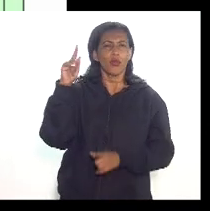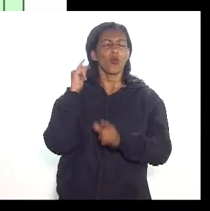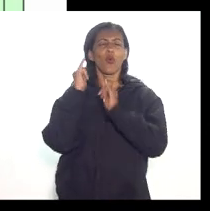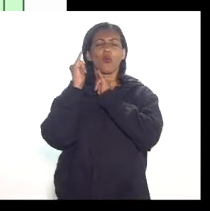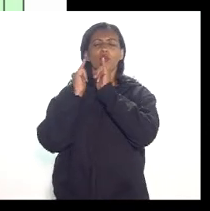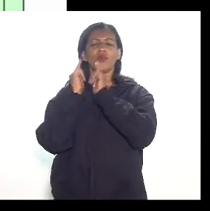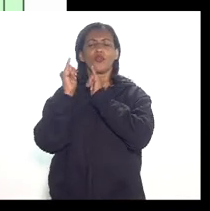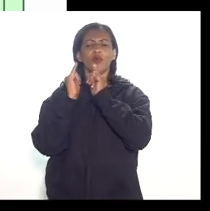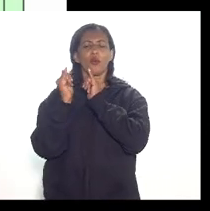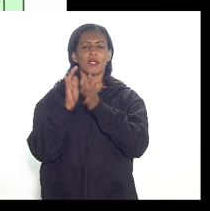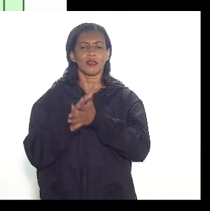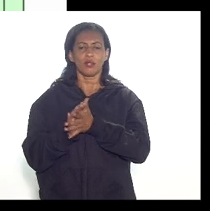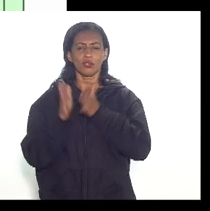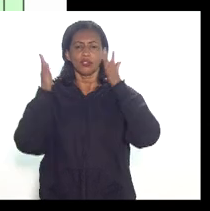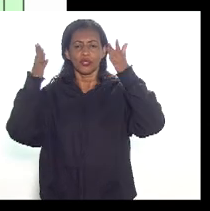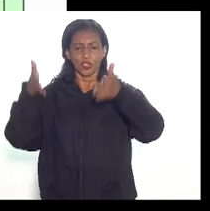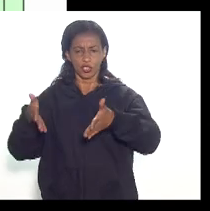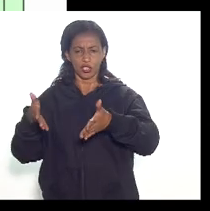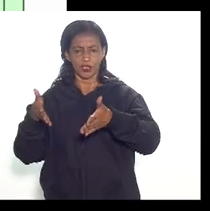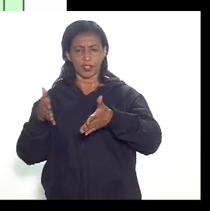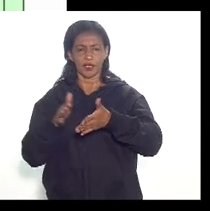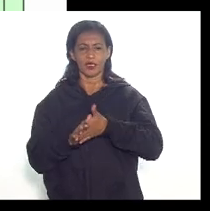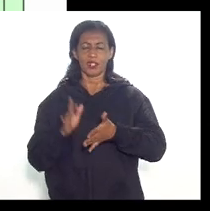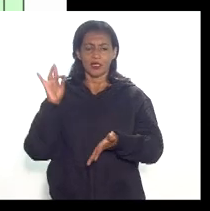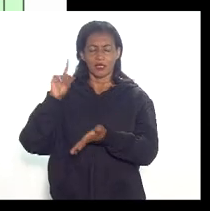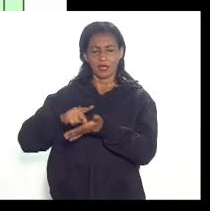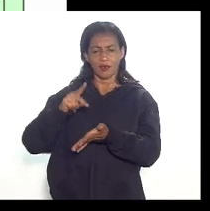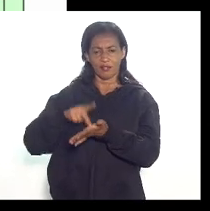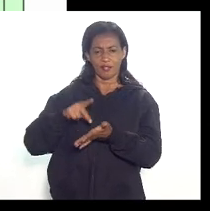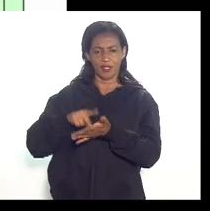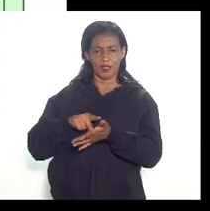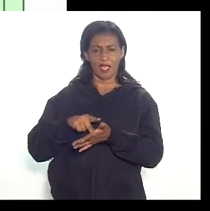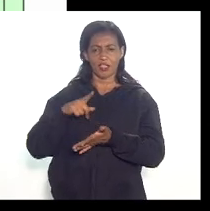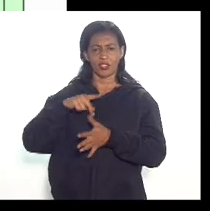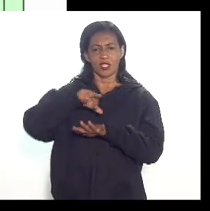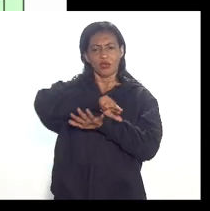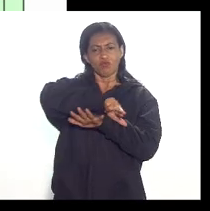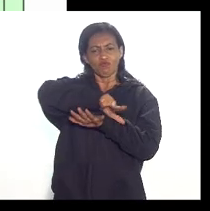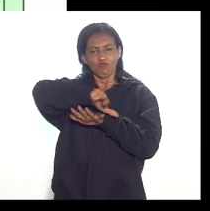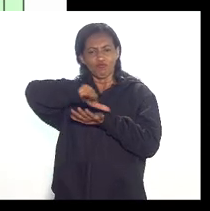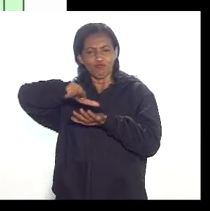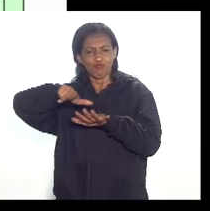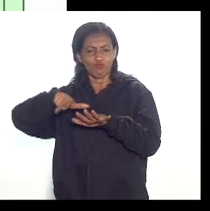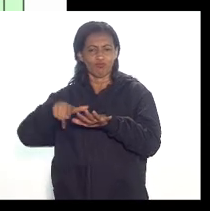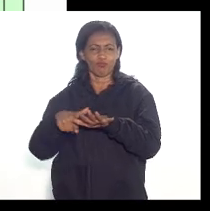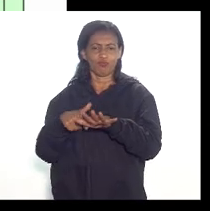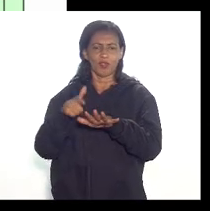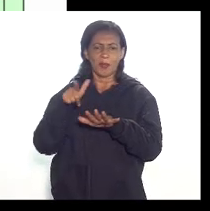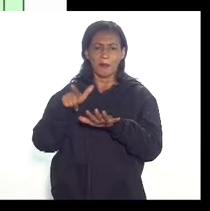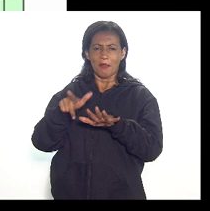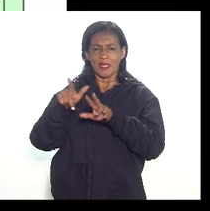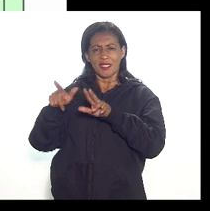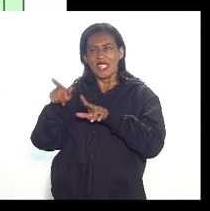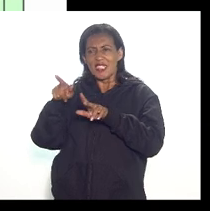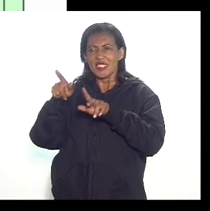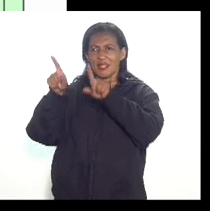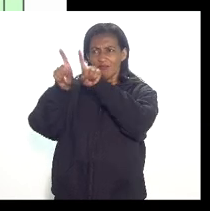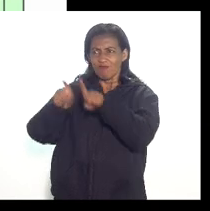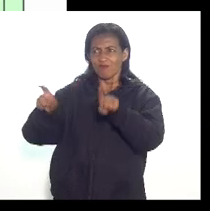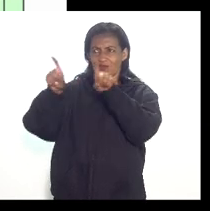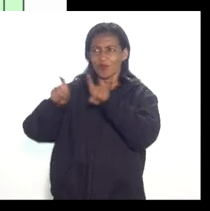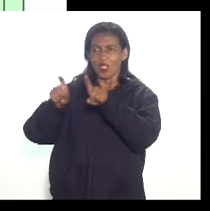chamado o SAP na verdade na verdade ele tem diversas nomenclaturas mas basicamente esse sistema puxa algumas informações